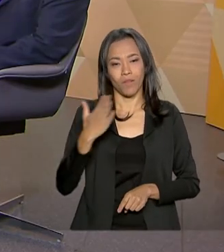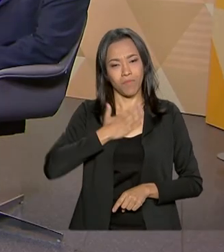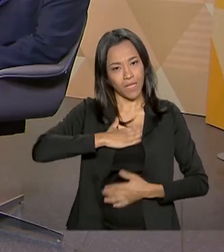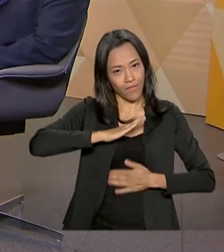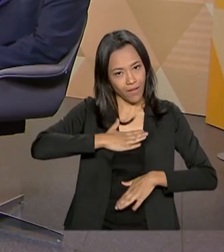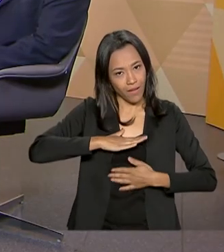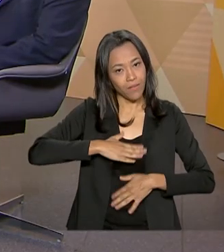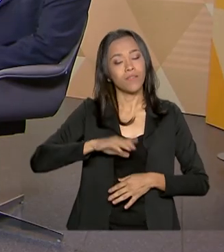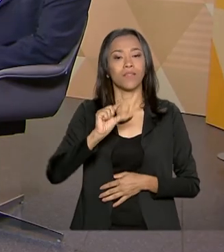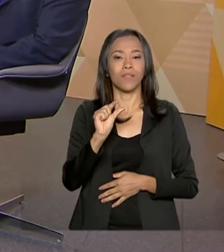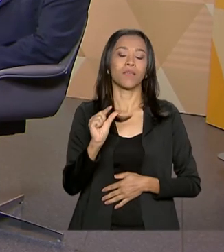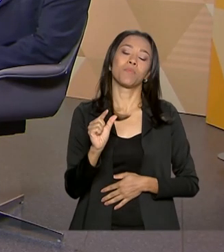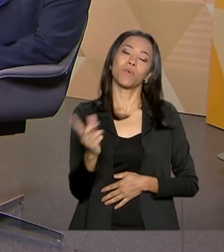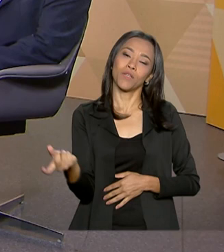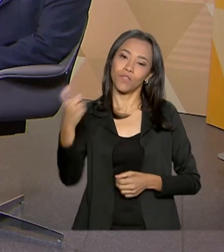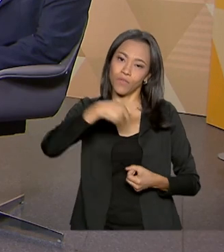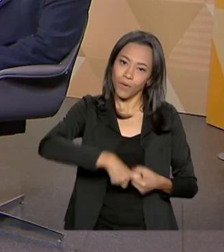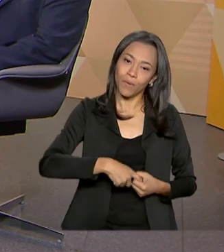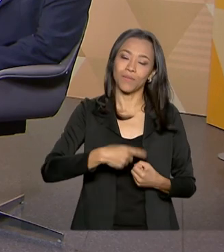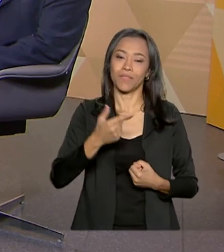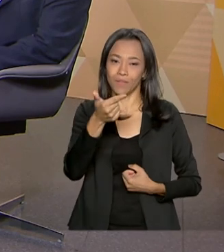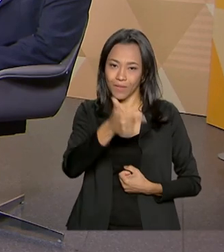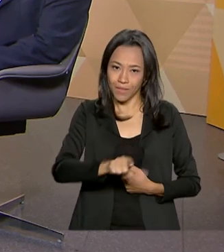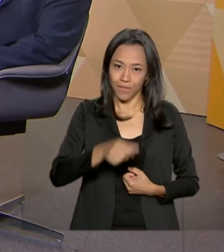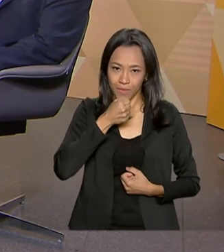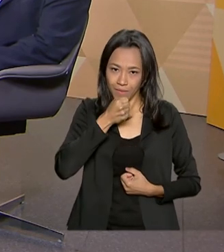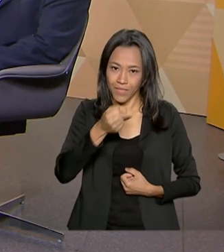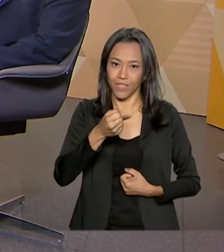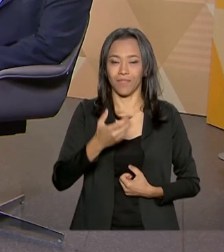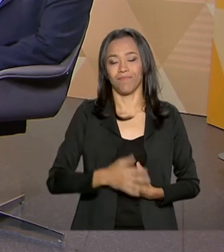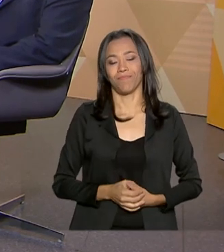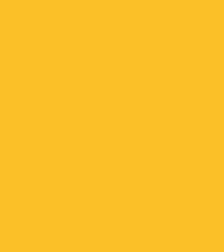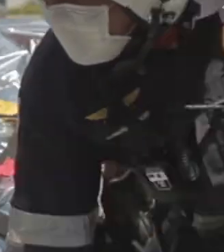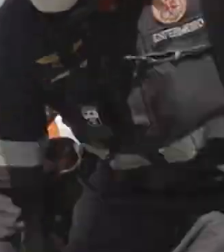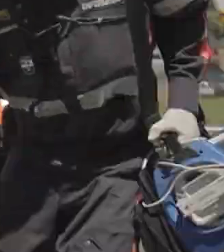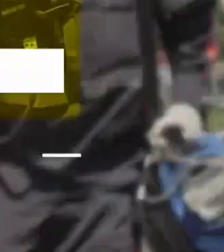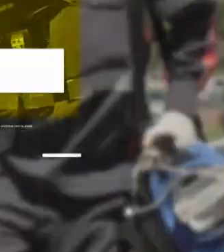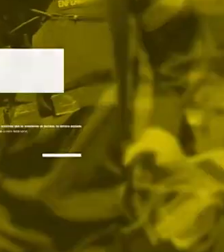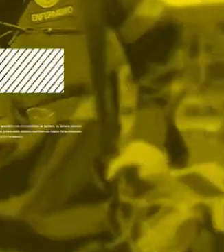intervalo e daqui a pouco nós voltamos com o Brasil em Pauta. Excelente.